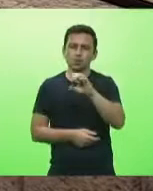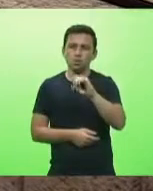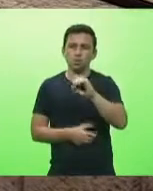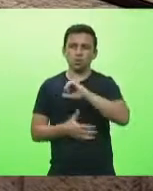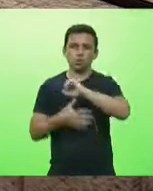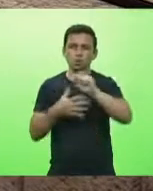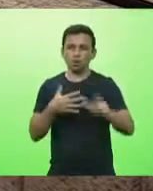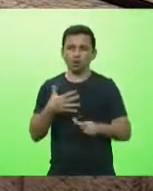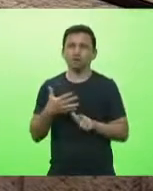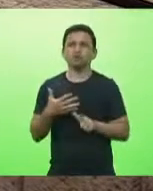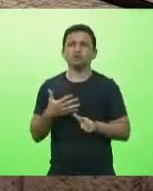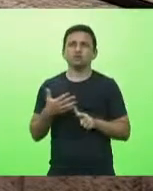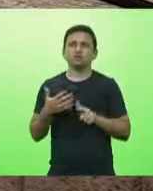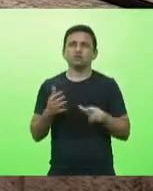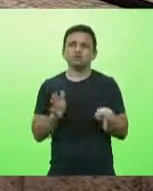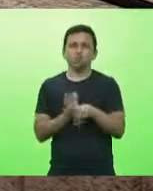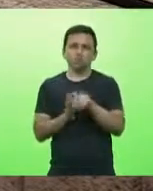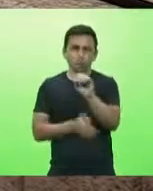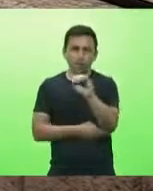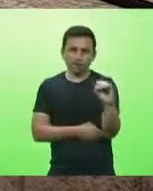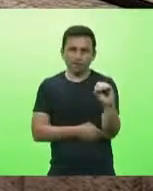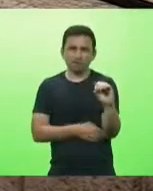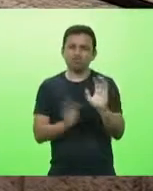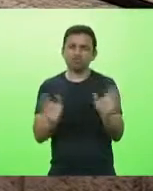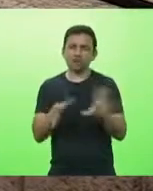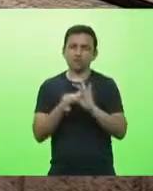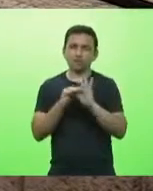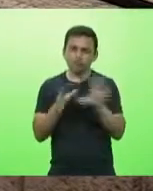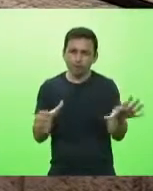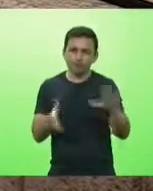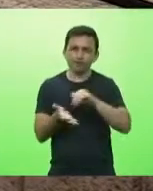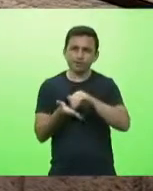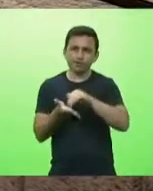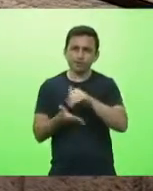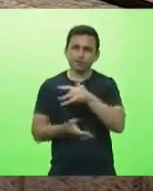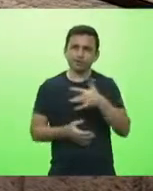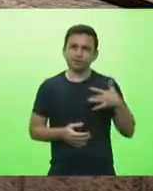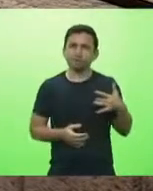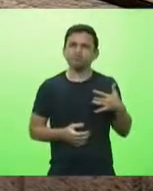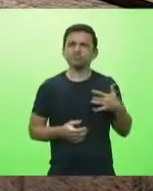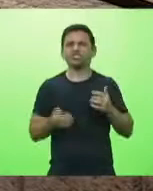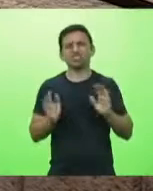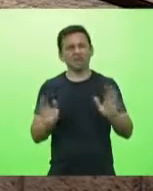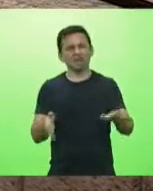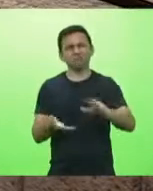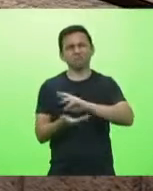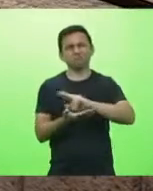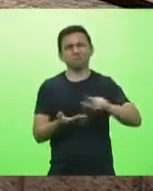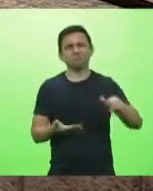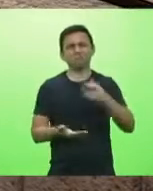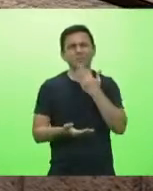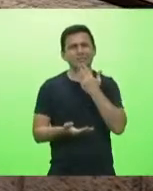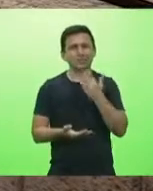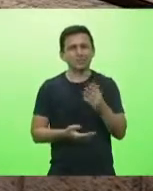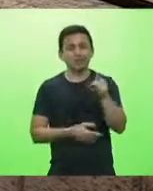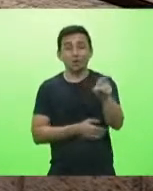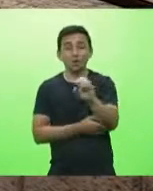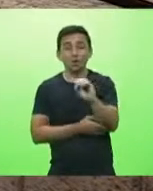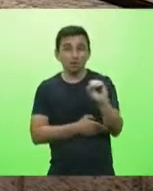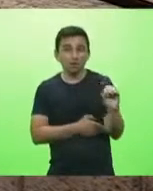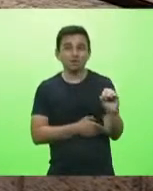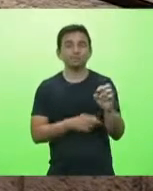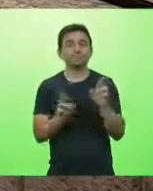está lá liberado pela secretaria de saúde mas são vários os pleitos para a região oeste com relação